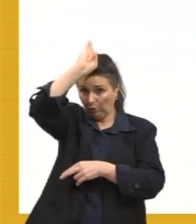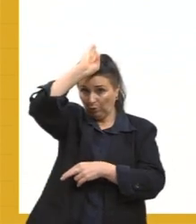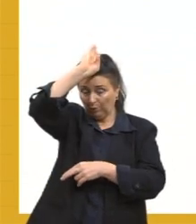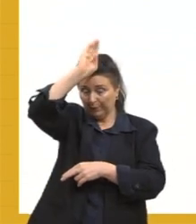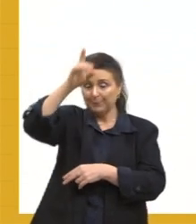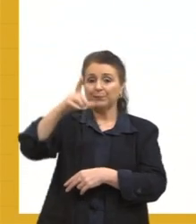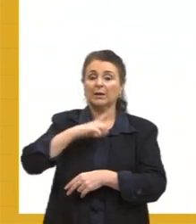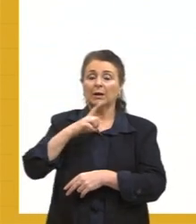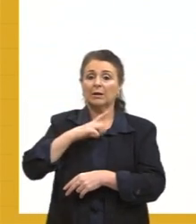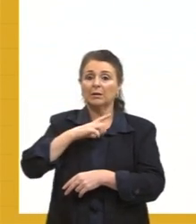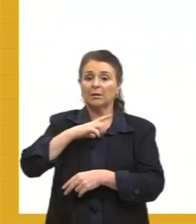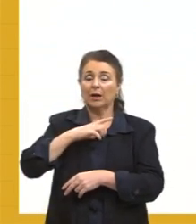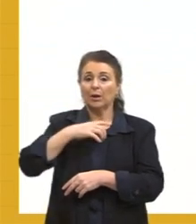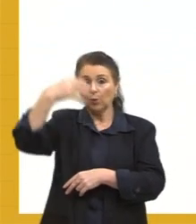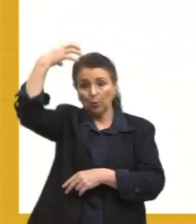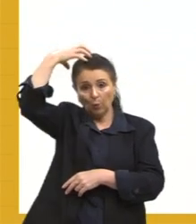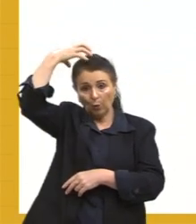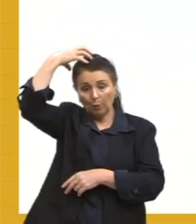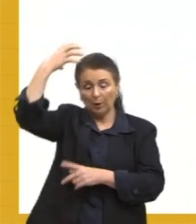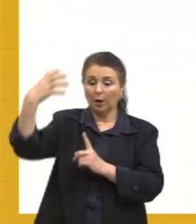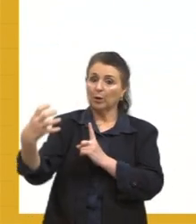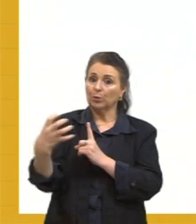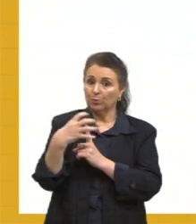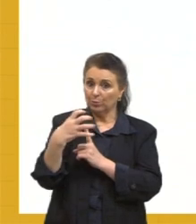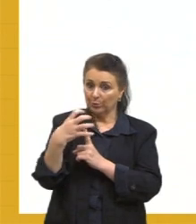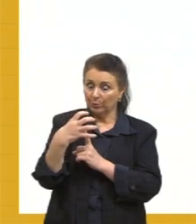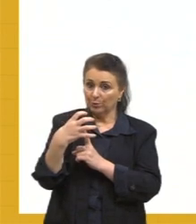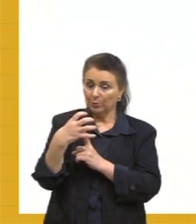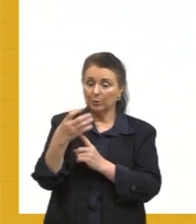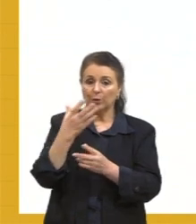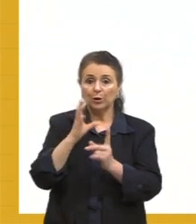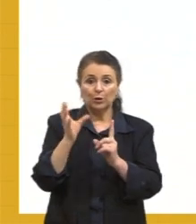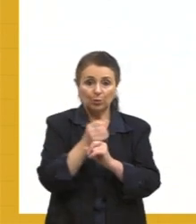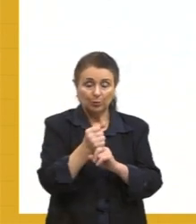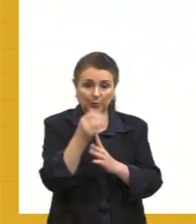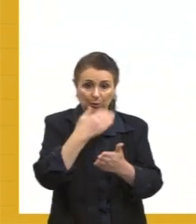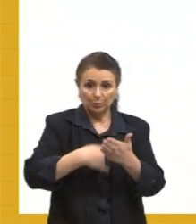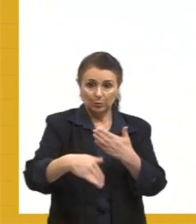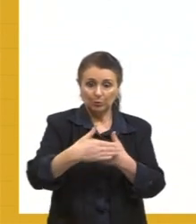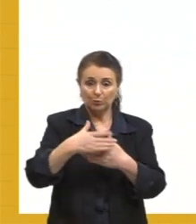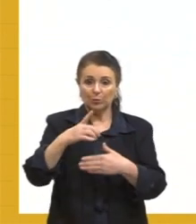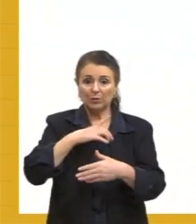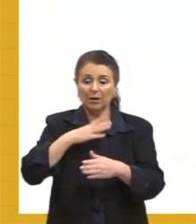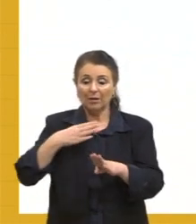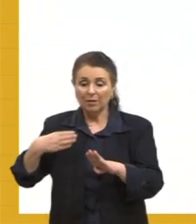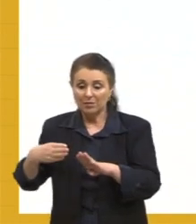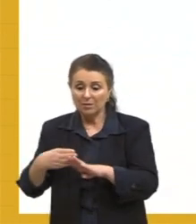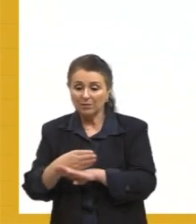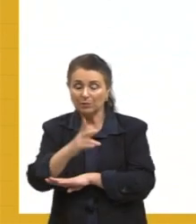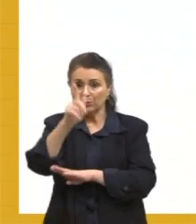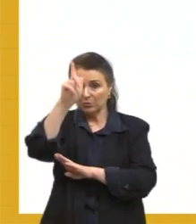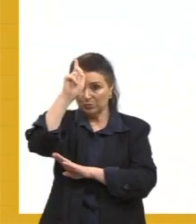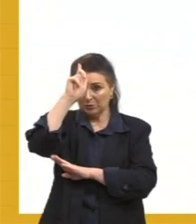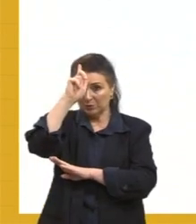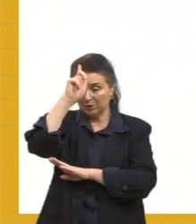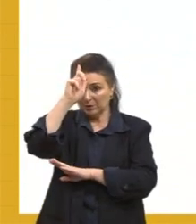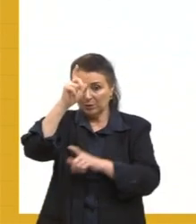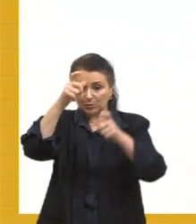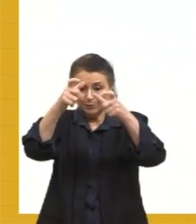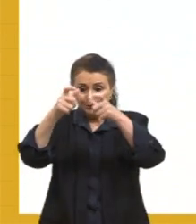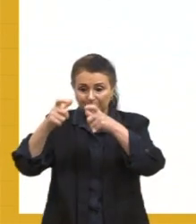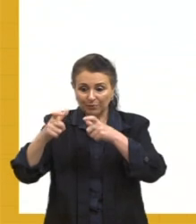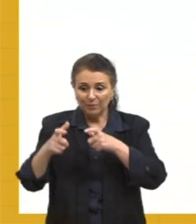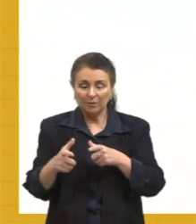a Roma dominando tudo, a romanização, teremos as invasões germânicas, onde nós teremos